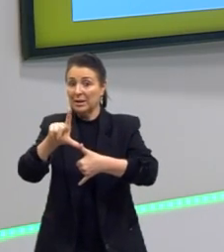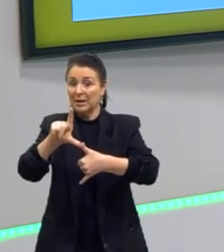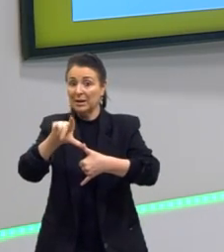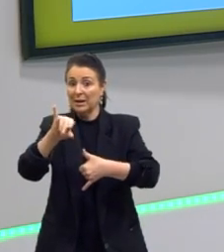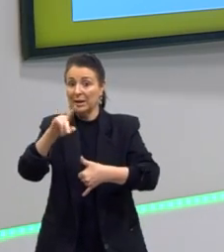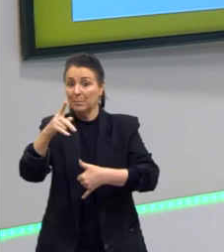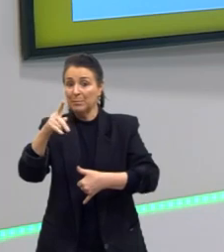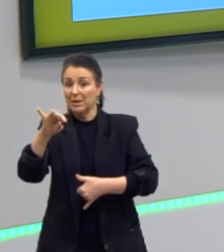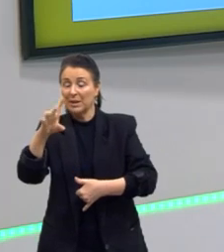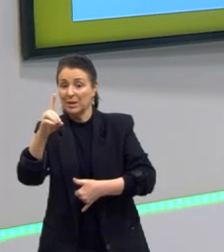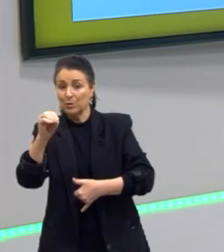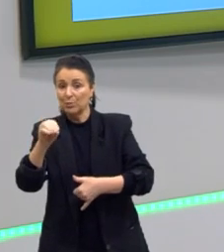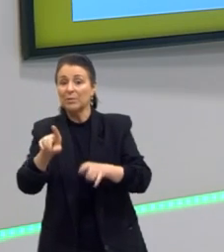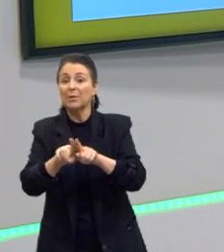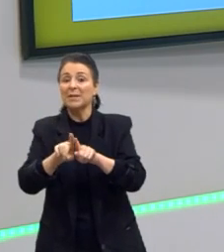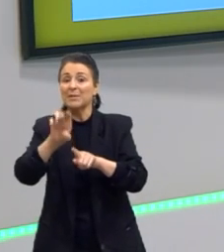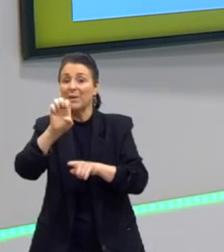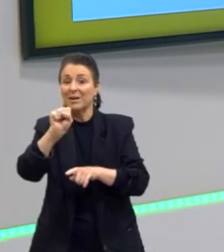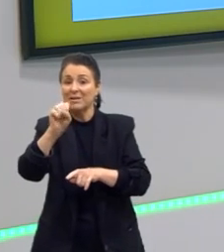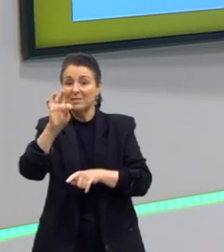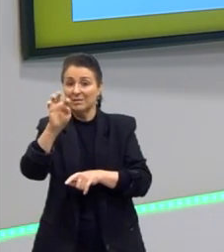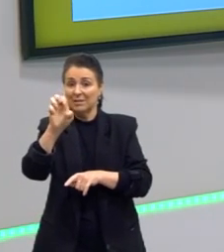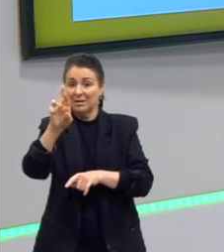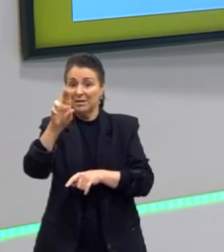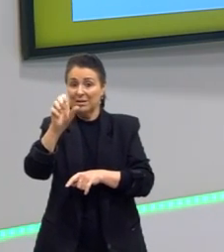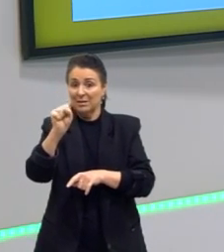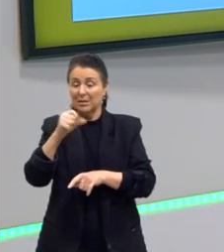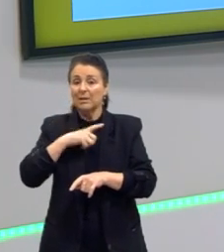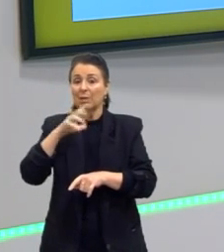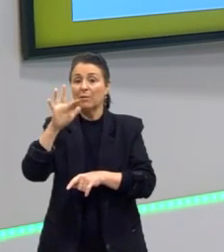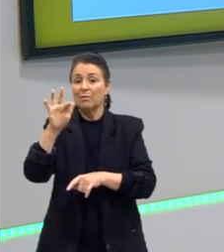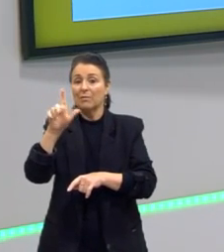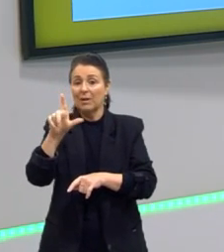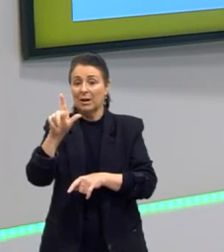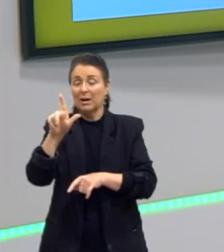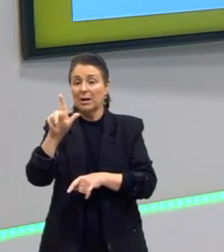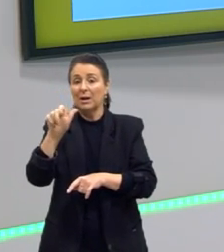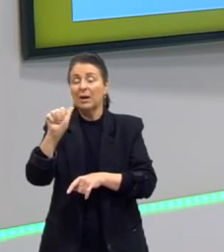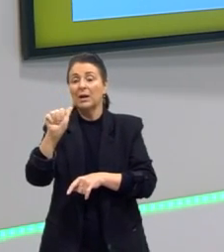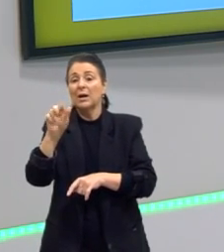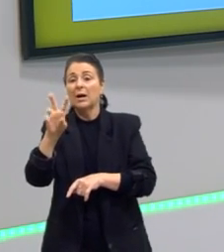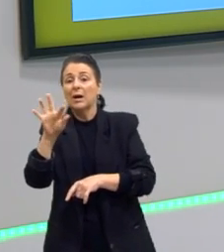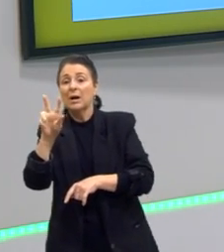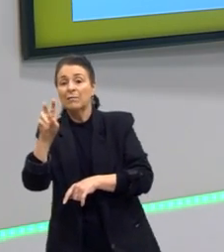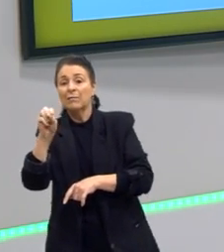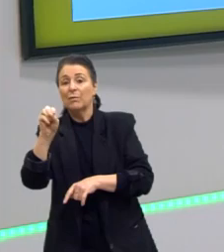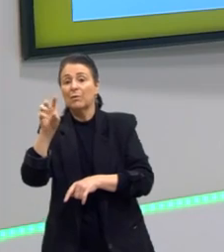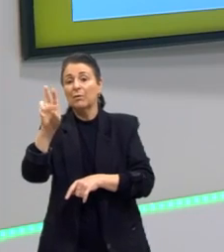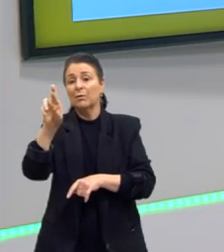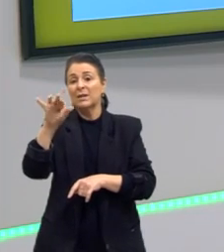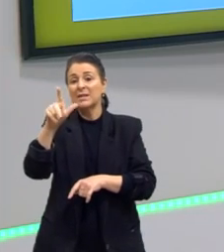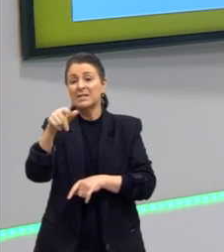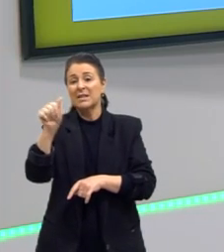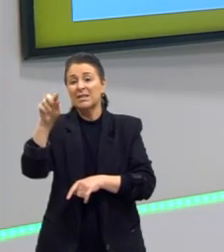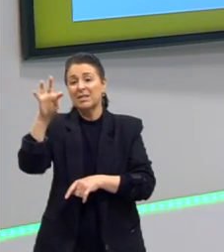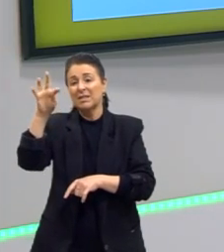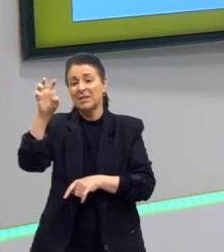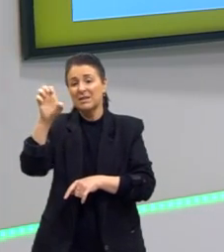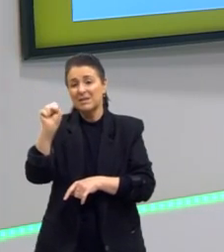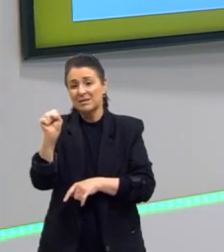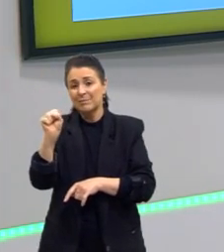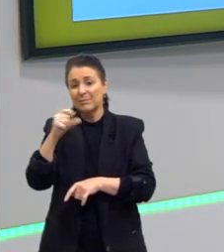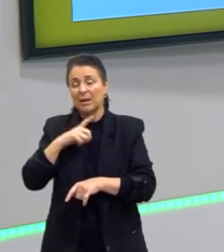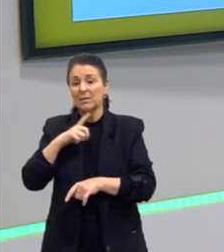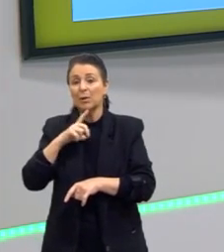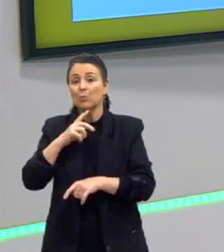ésteres, eles são considerados flavorizantes, que são as essências de frutas e até eu apresentei aqui nos exemplos,